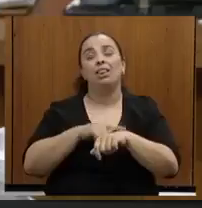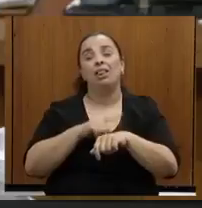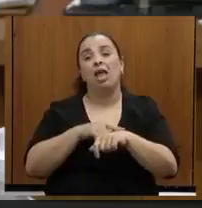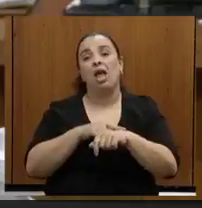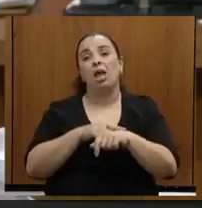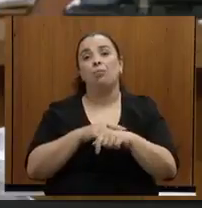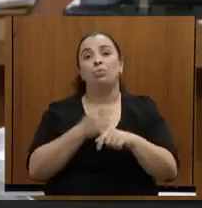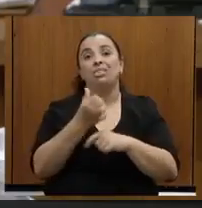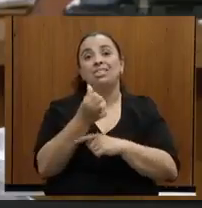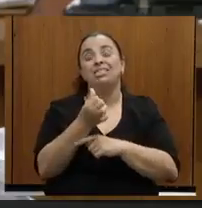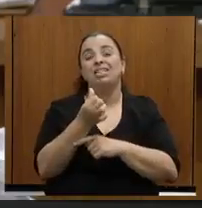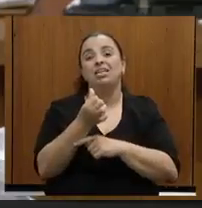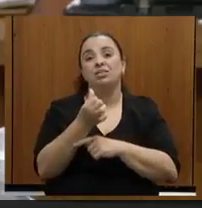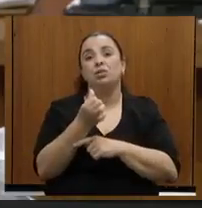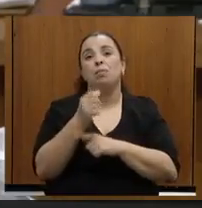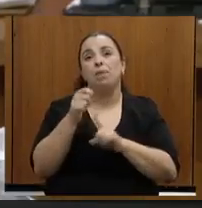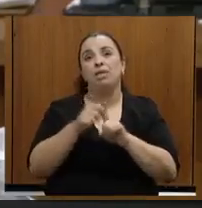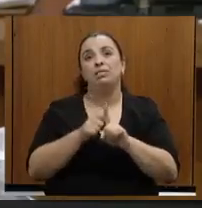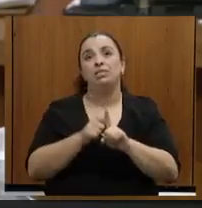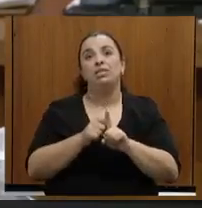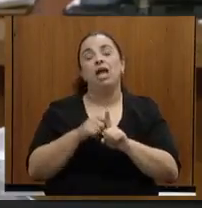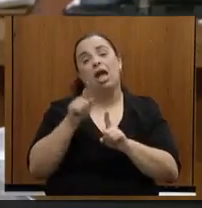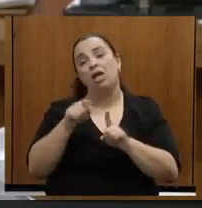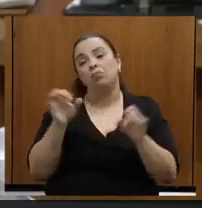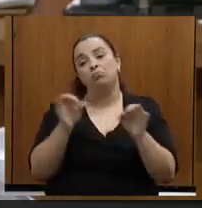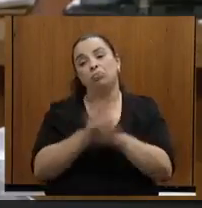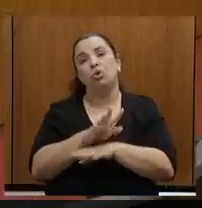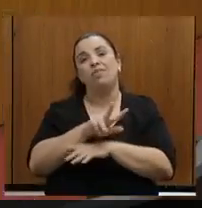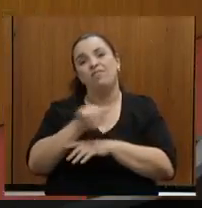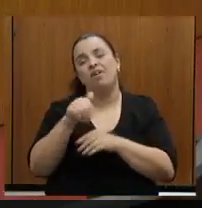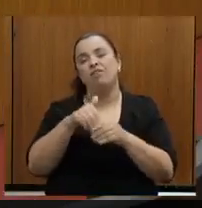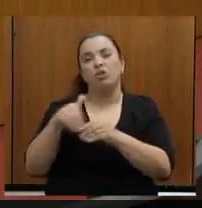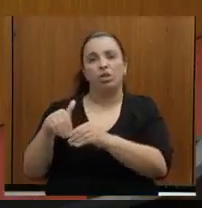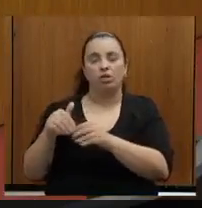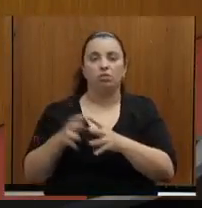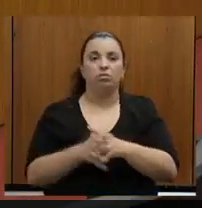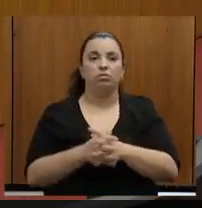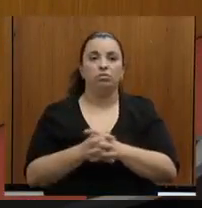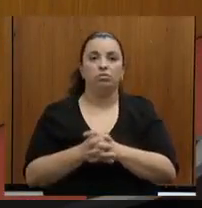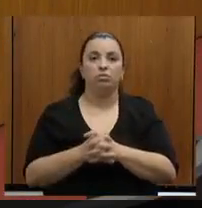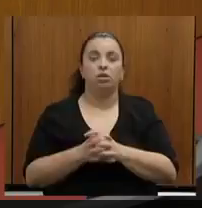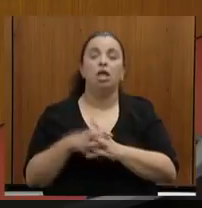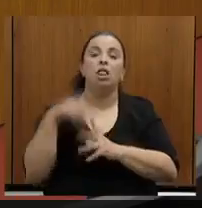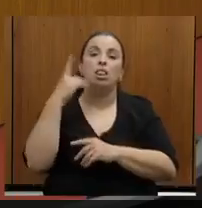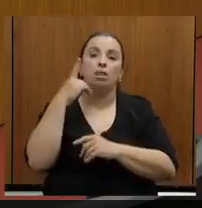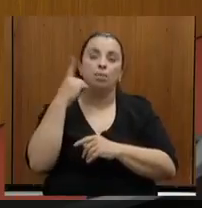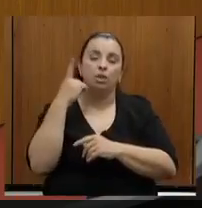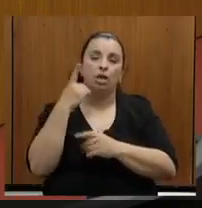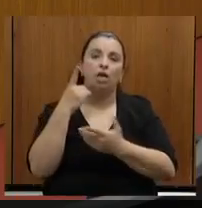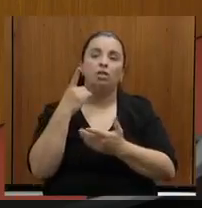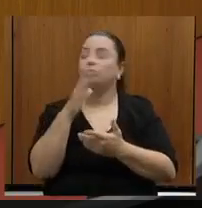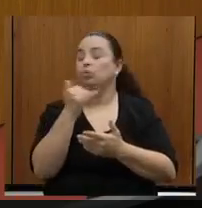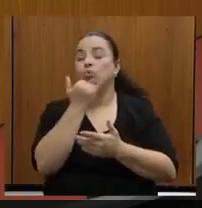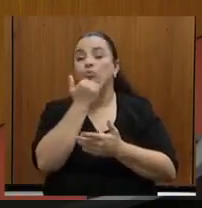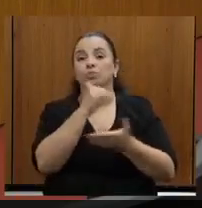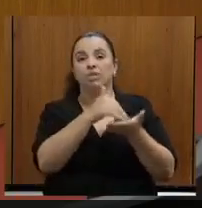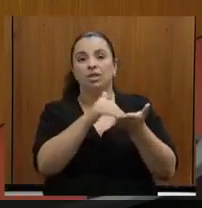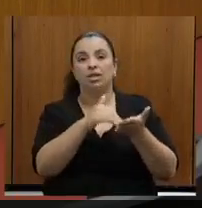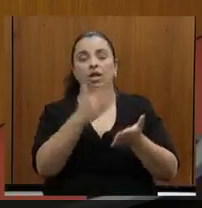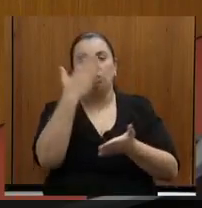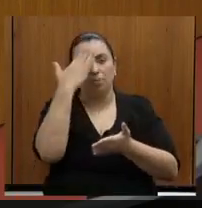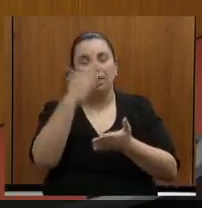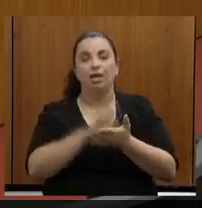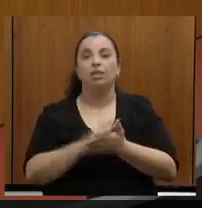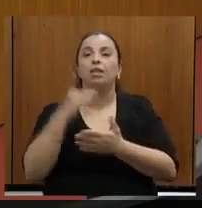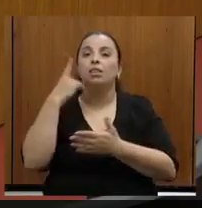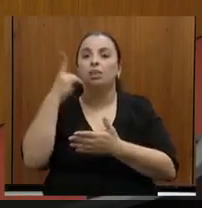colocaremos em votação. Obrigado, secretário. Deputada Beatriz, para a sua réplica, por que a lhe diz?